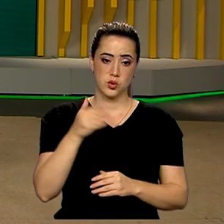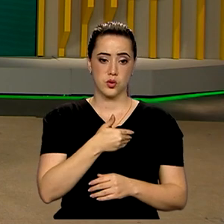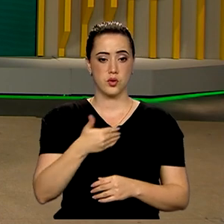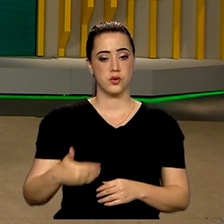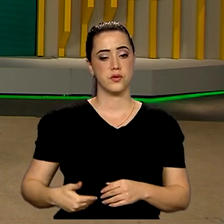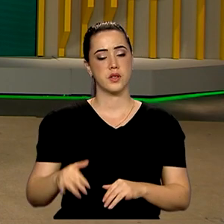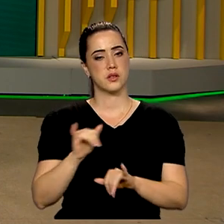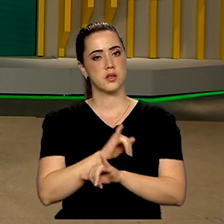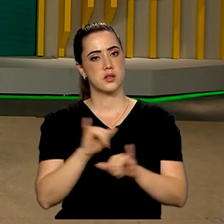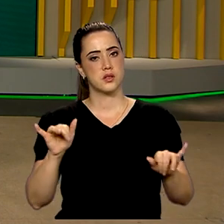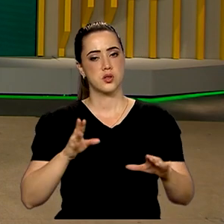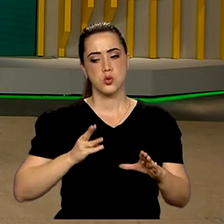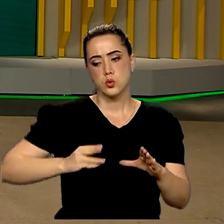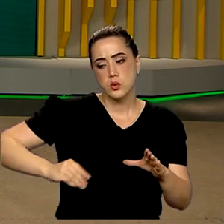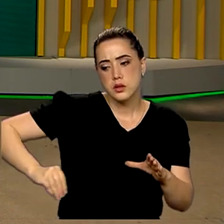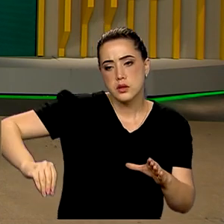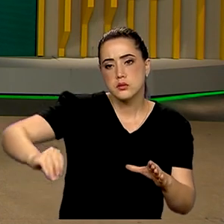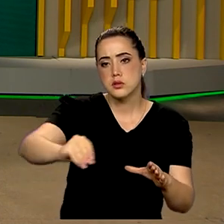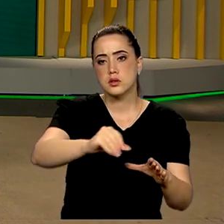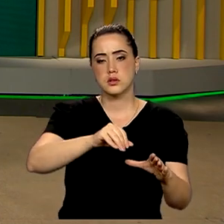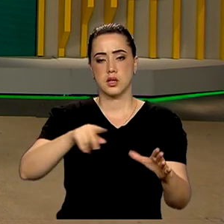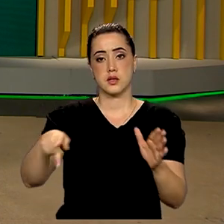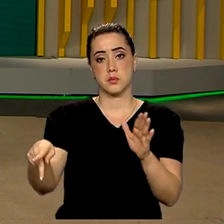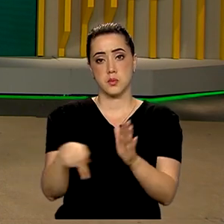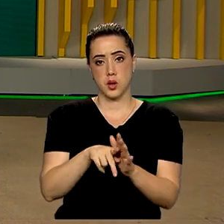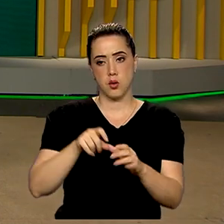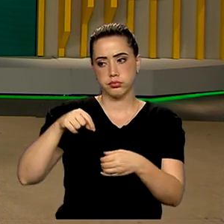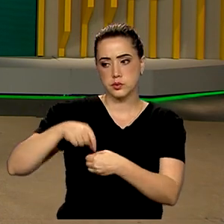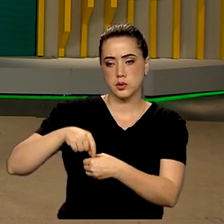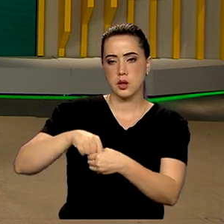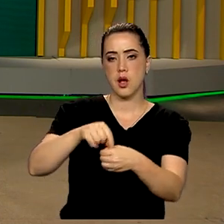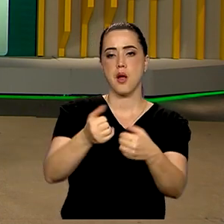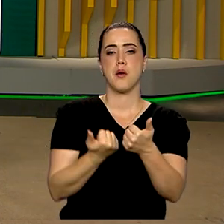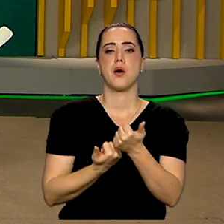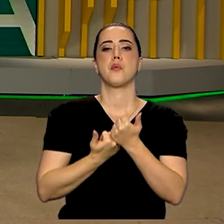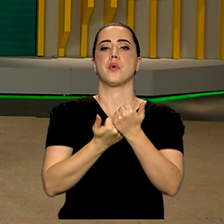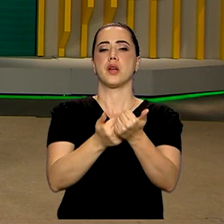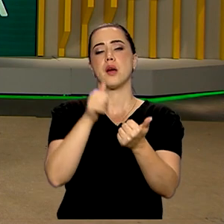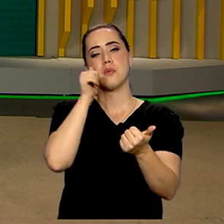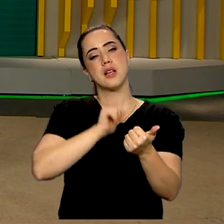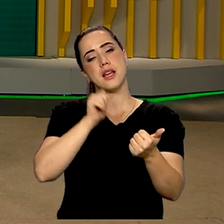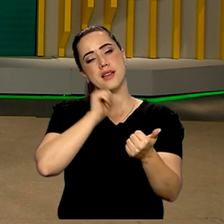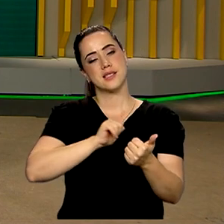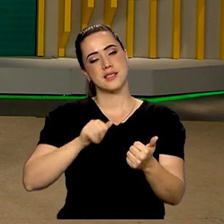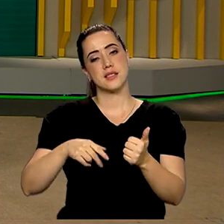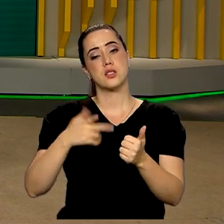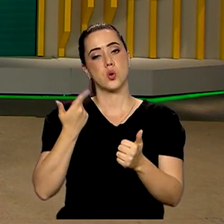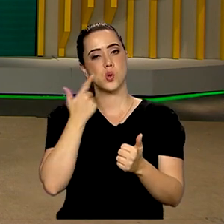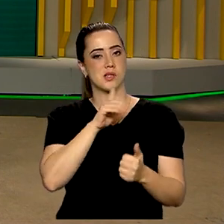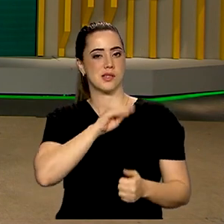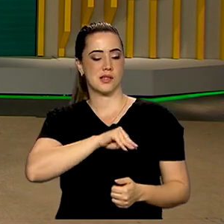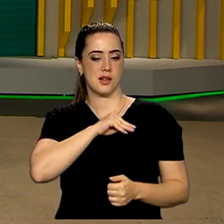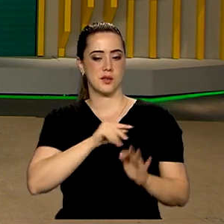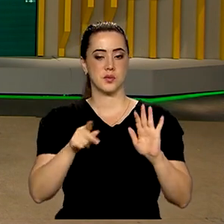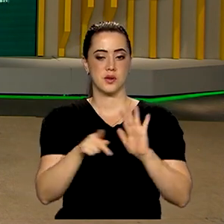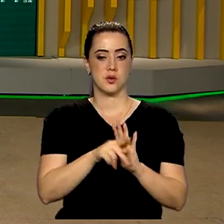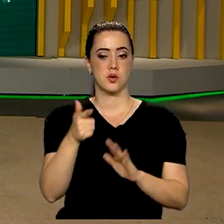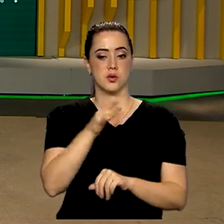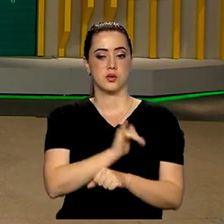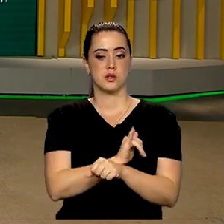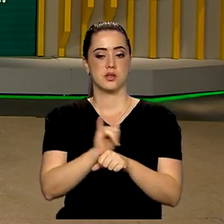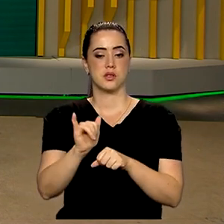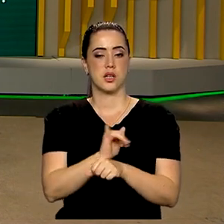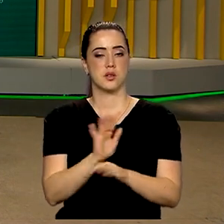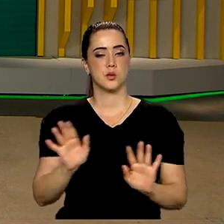o programa Quintais Produtivos para apoiar mulheres do campo e ajudá-las a conquistar autonomia financeira. É mais uma estratégia